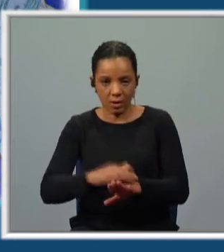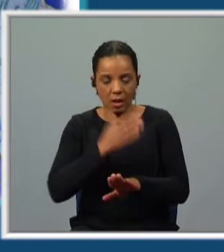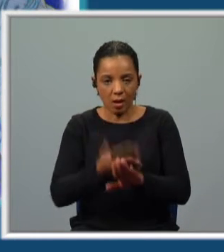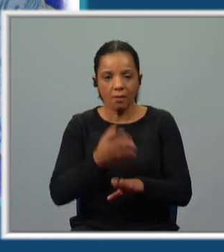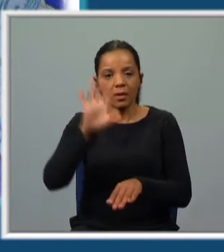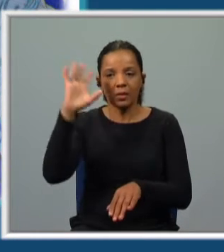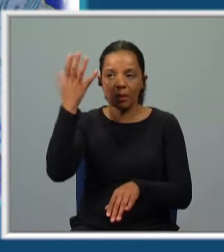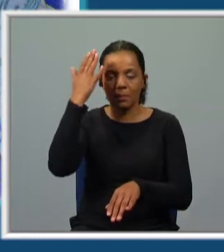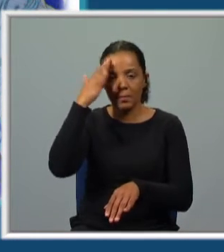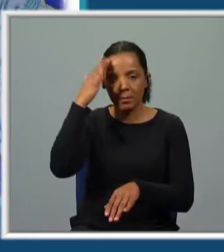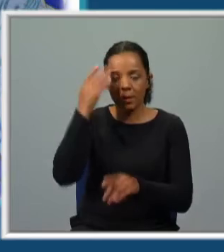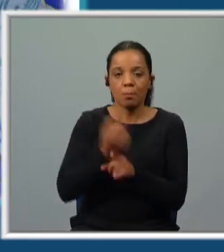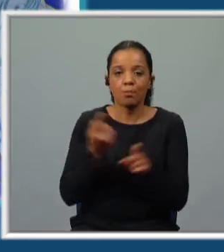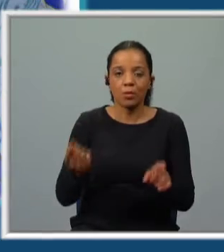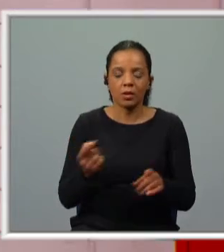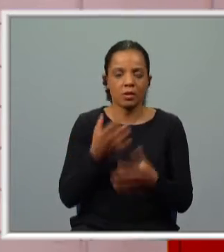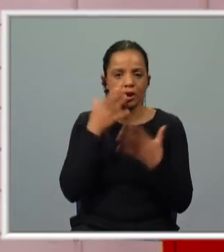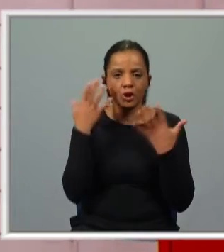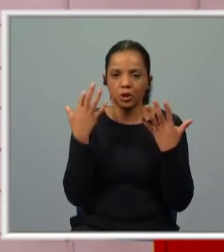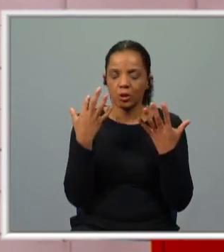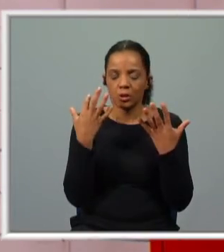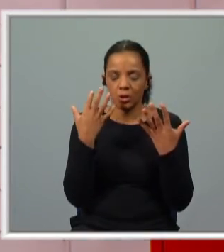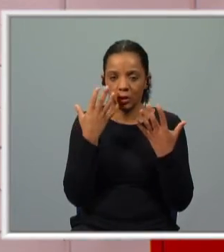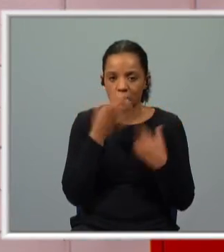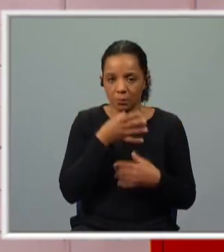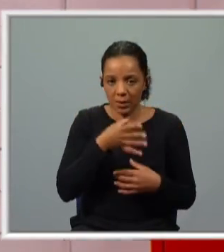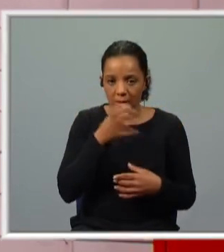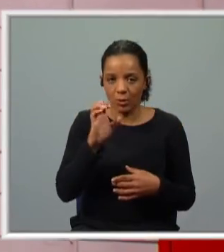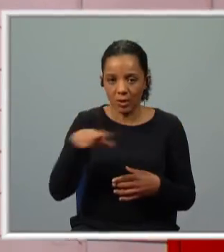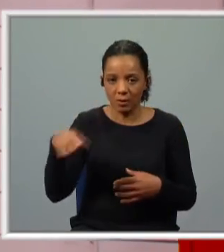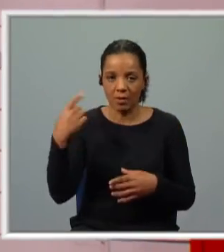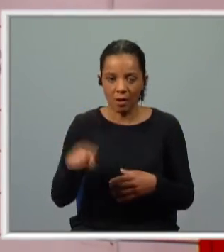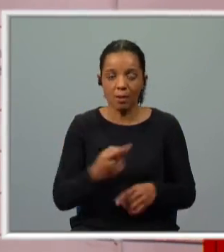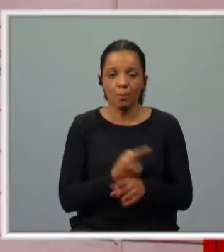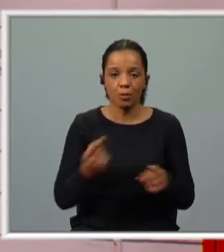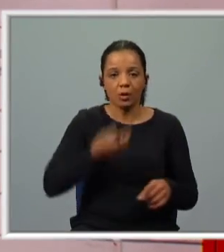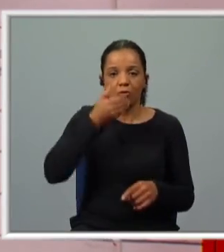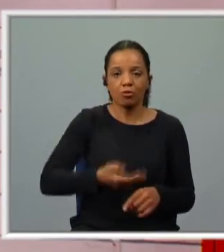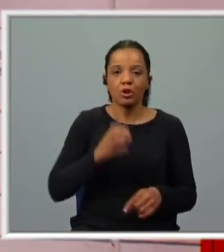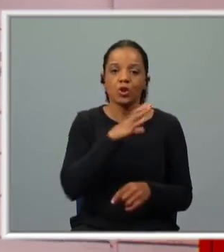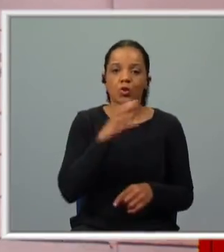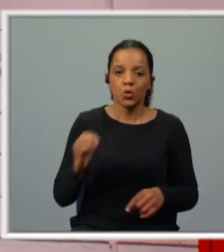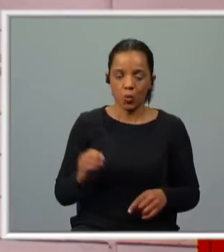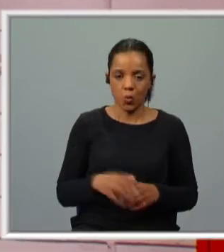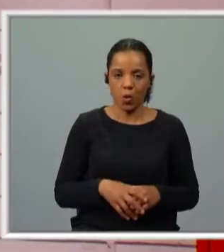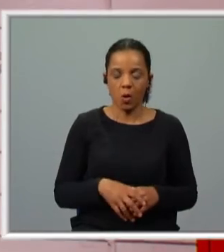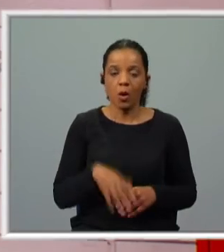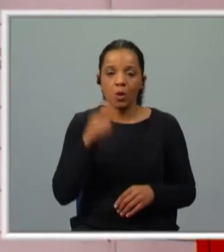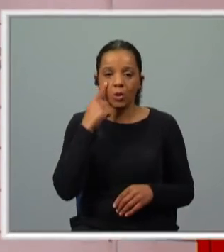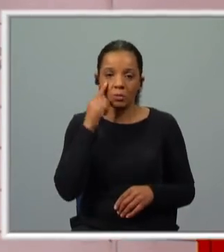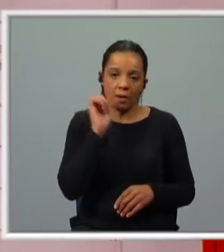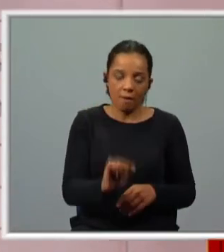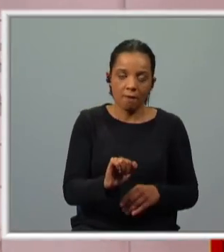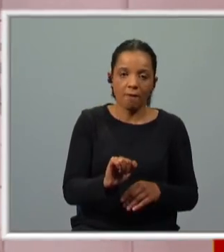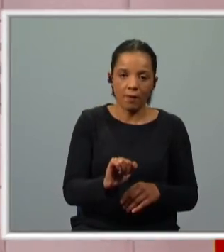prever o tempo. Porquê? Há uma explicação científica para como o mestre João recorre aos conhecimentos que